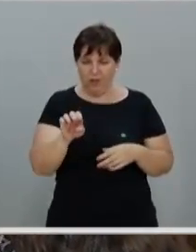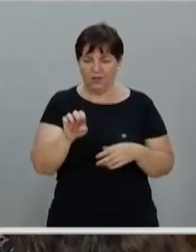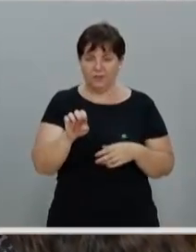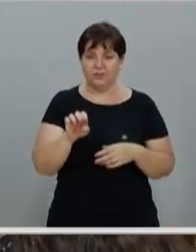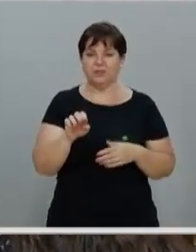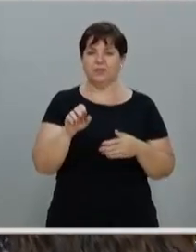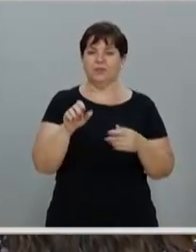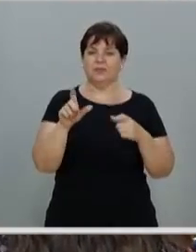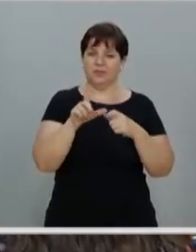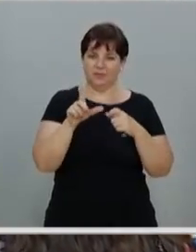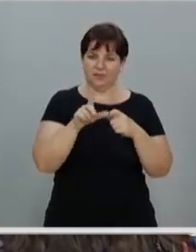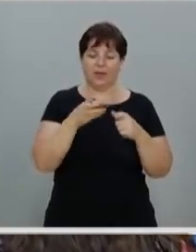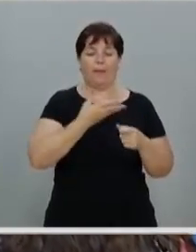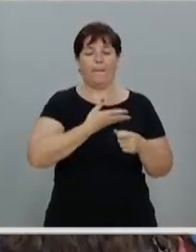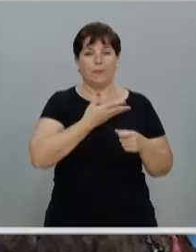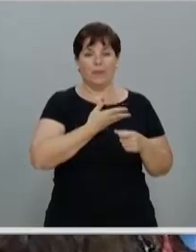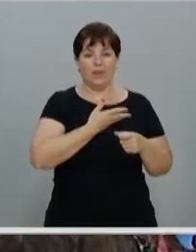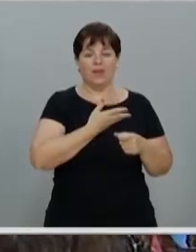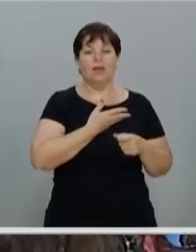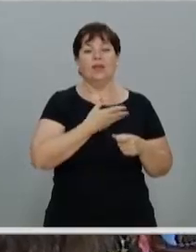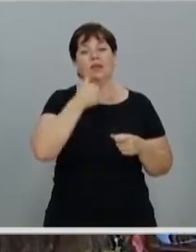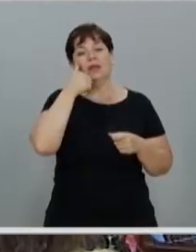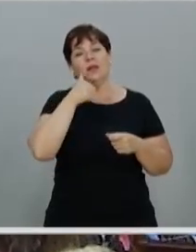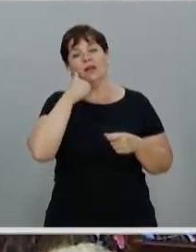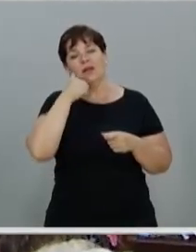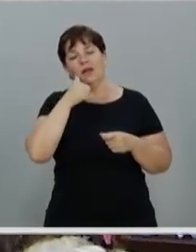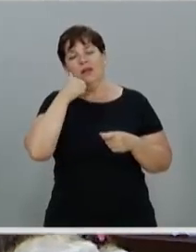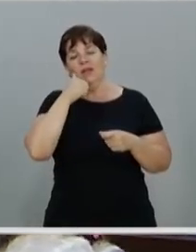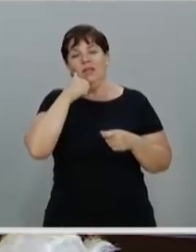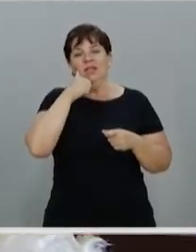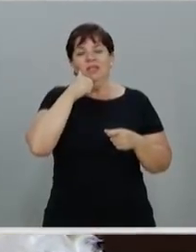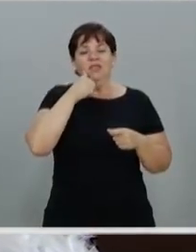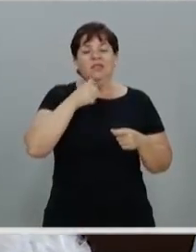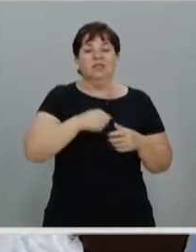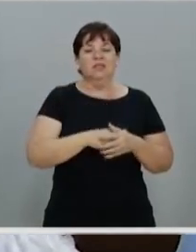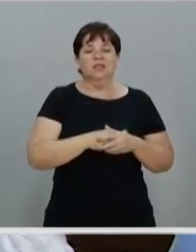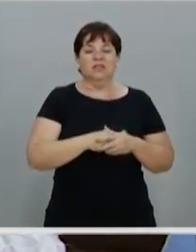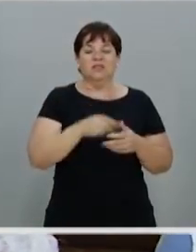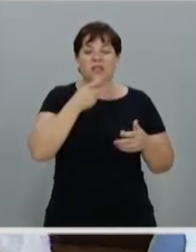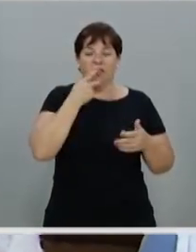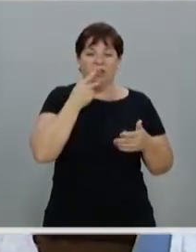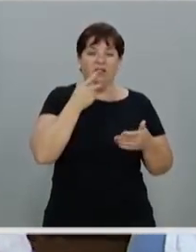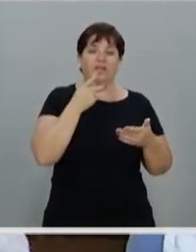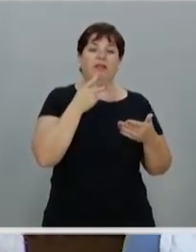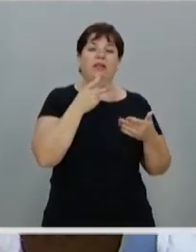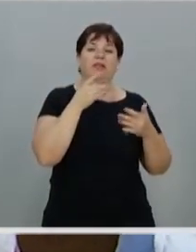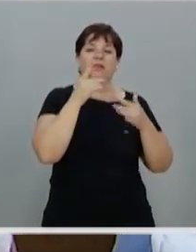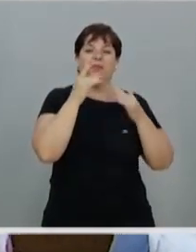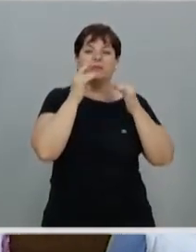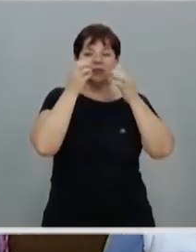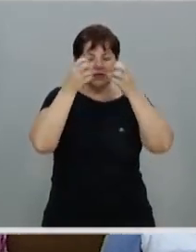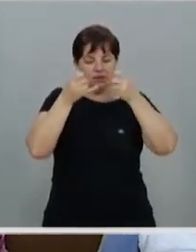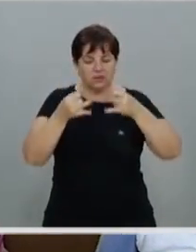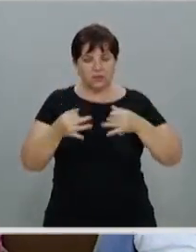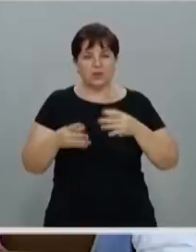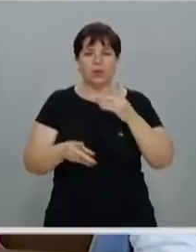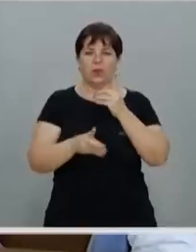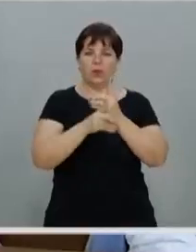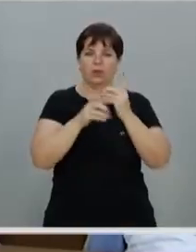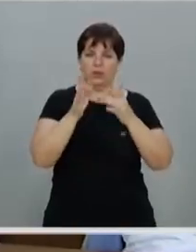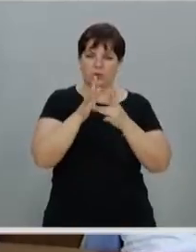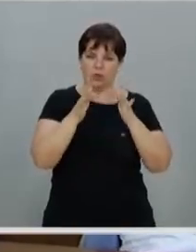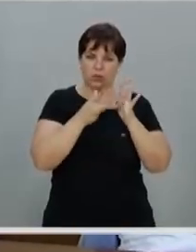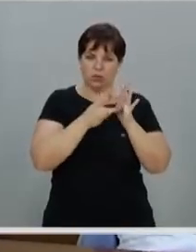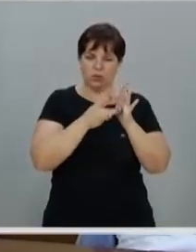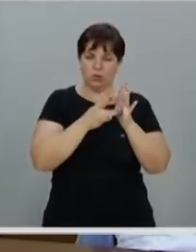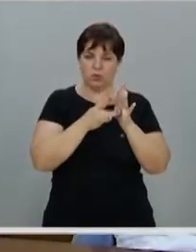mulheres. O evangelista Lucas é amigo das mulheres, aquele que narra com mais riqueza de detalhes, o encontro de Jesus com as